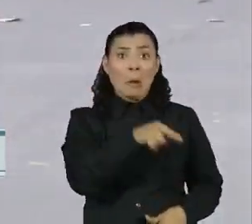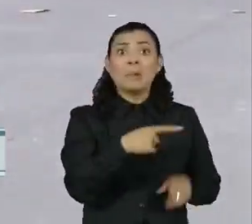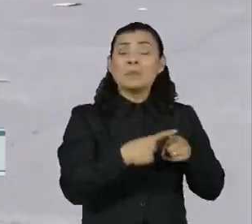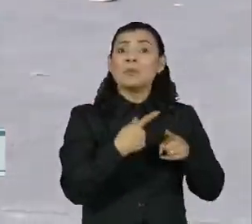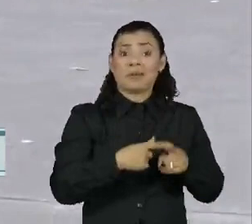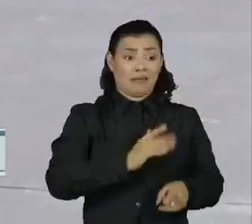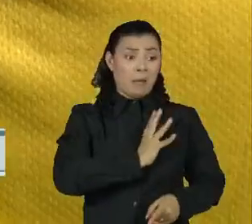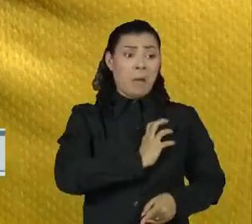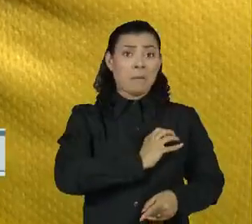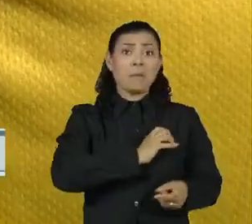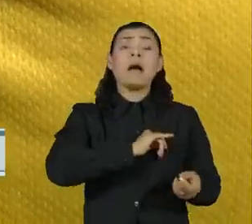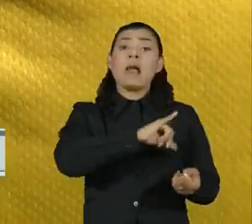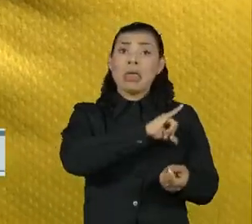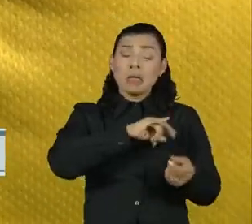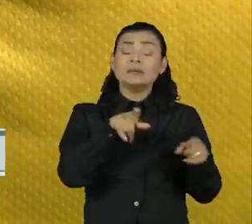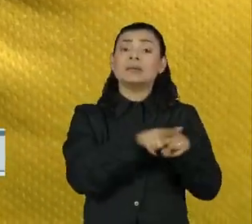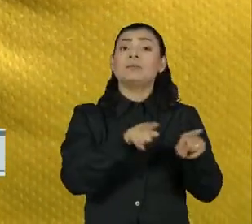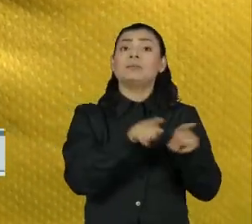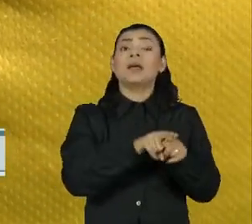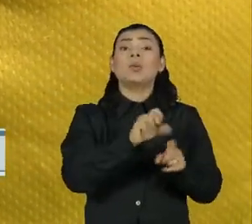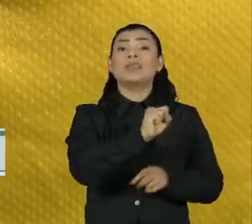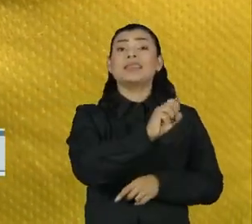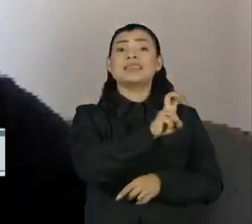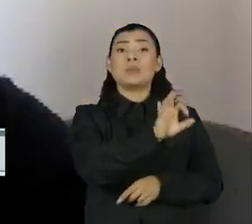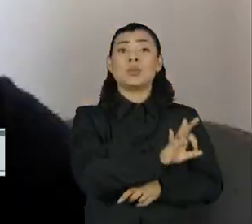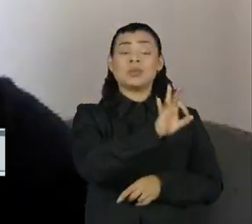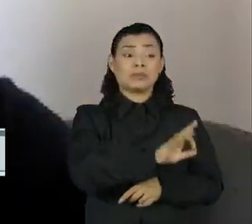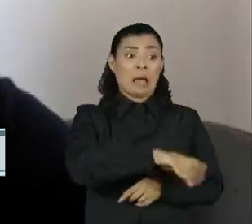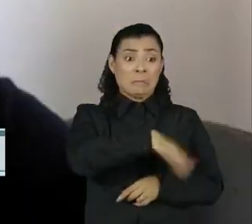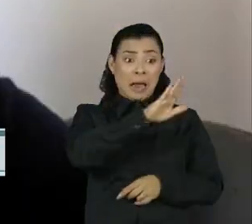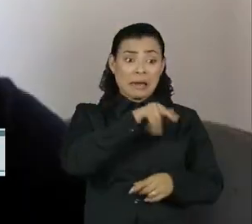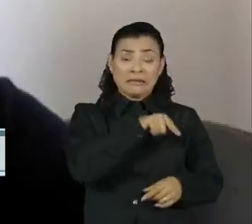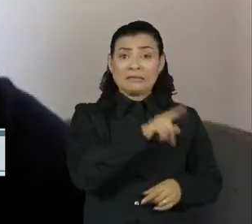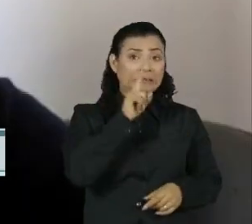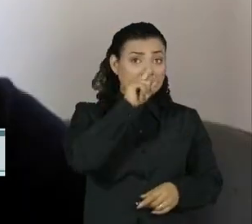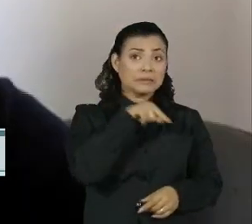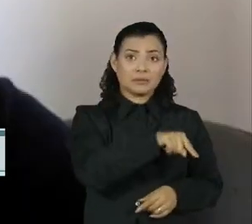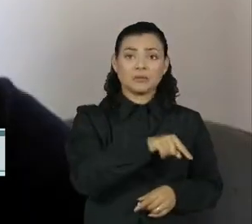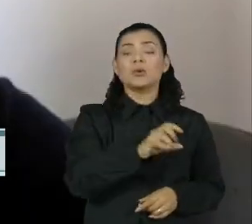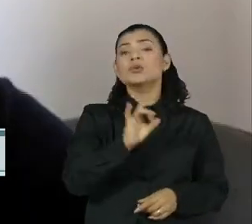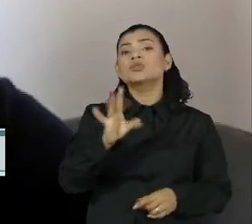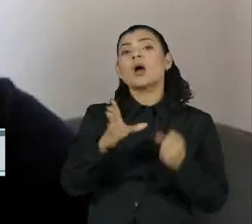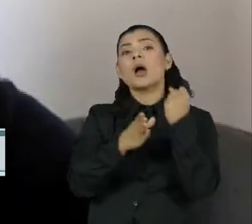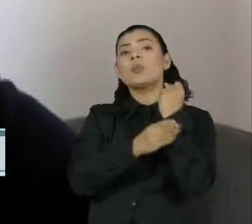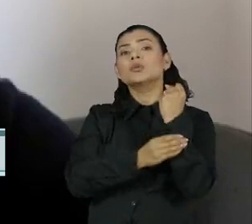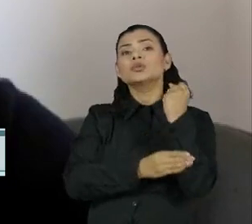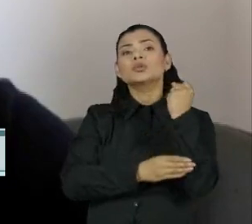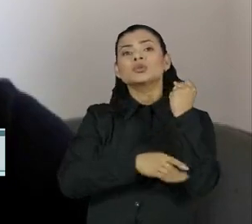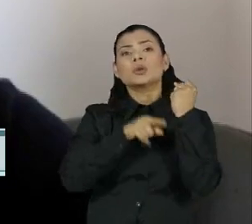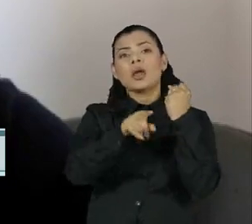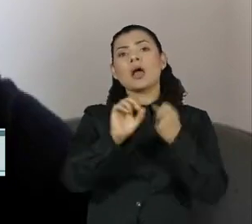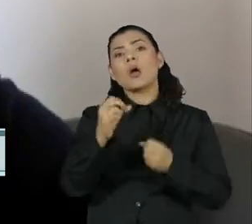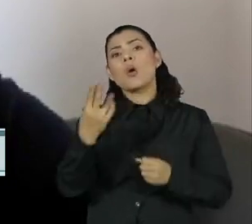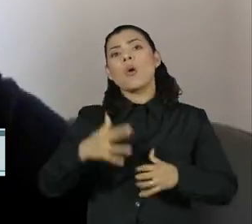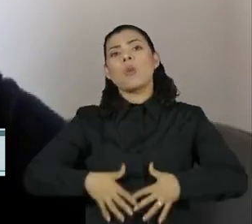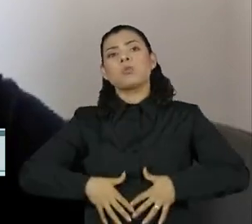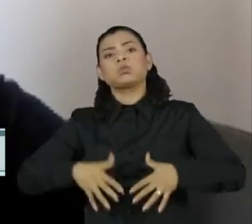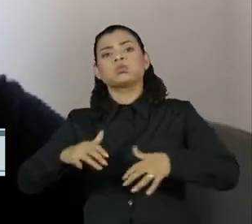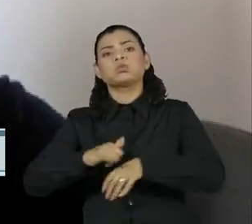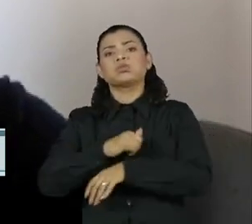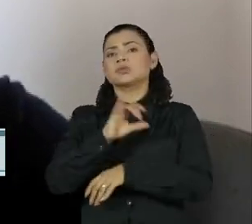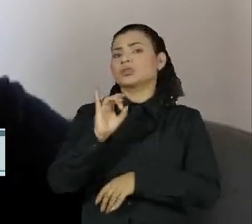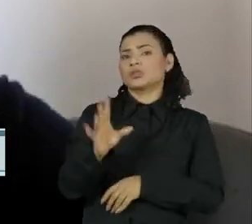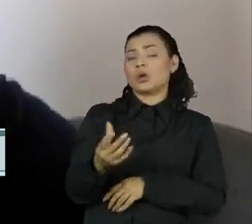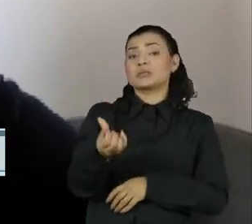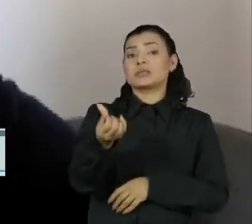doença cardiovascular 85% maior. Os que tinham só a fraqueza muscular, ou só a dinapenia, eles